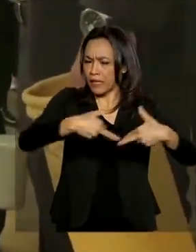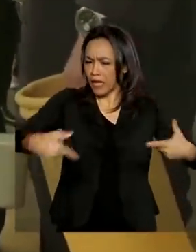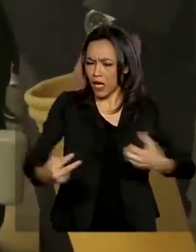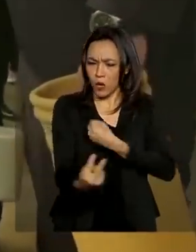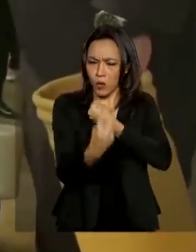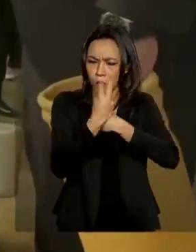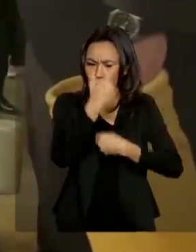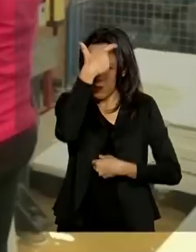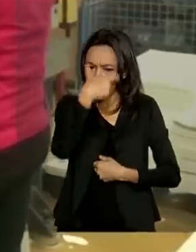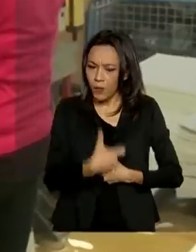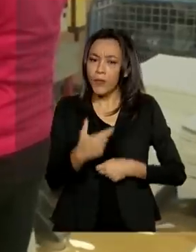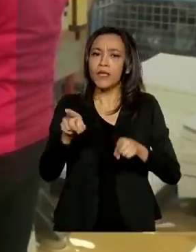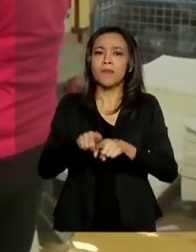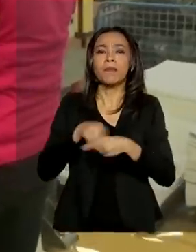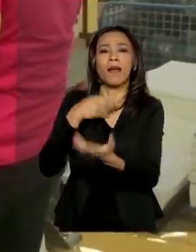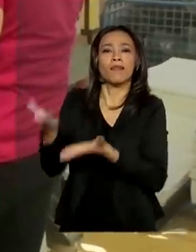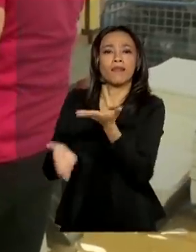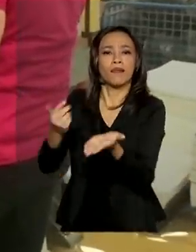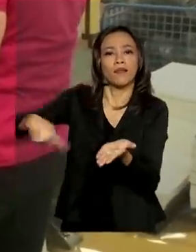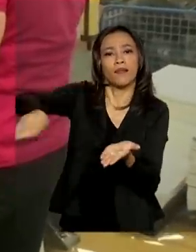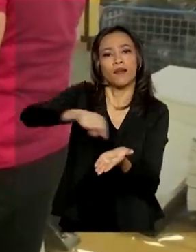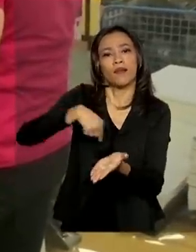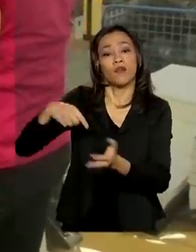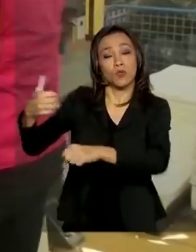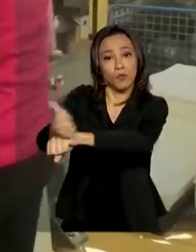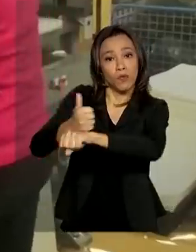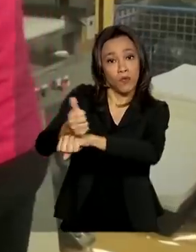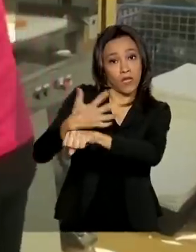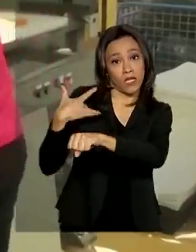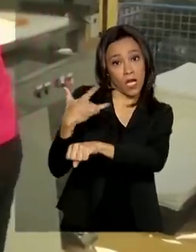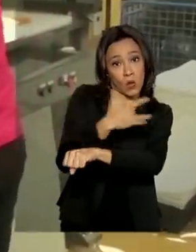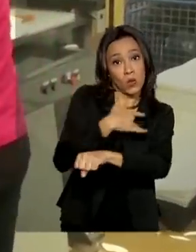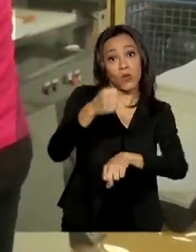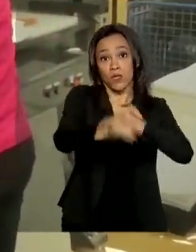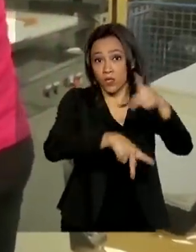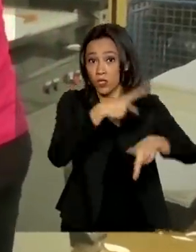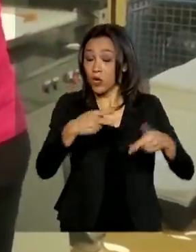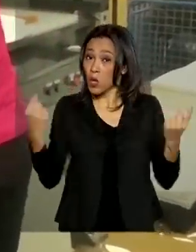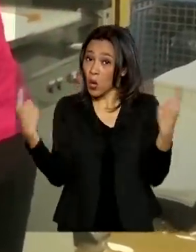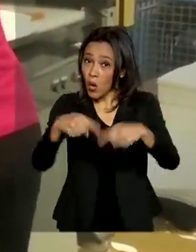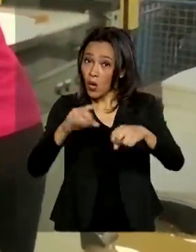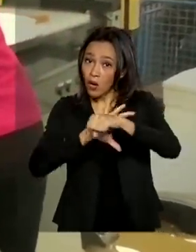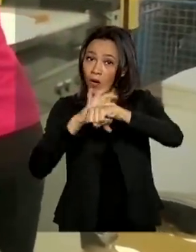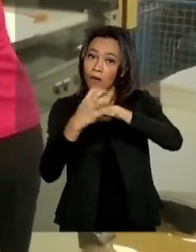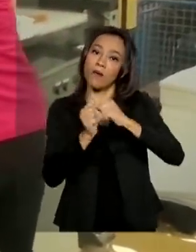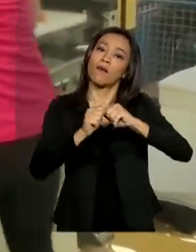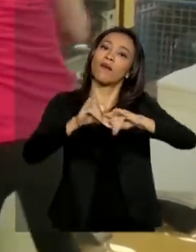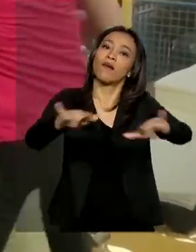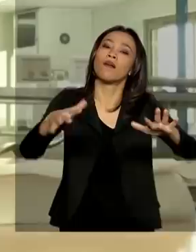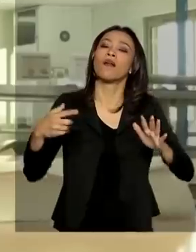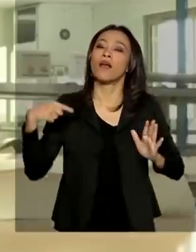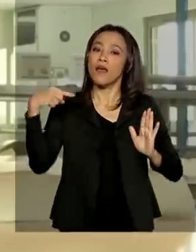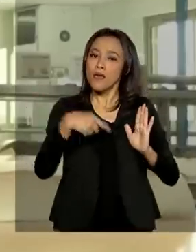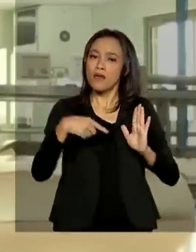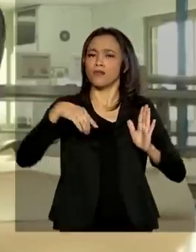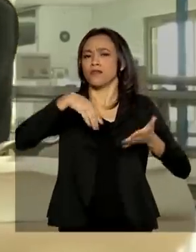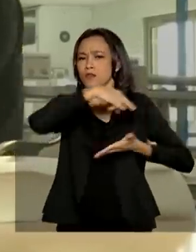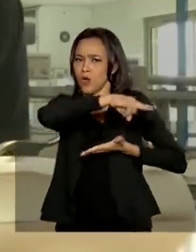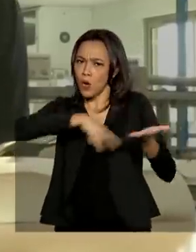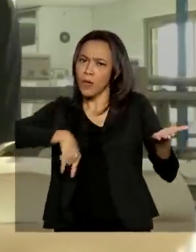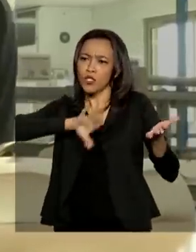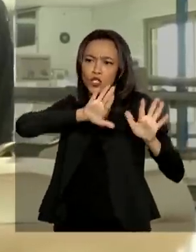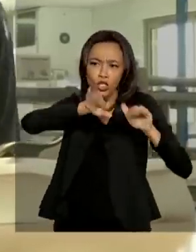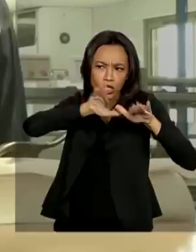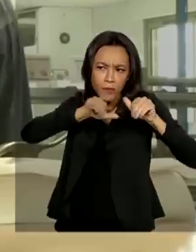atender a população e os profissionais de saúde no combate ao novo coronavírus. A chamada pública do governo federal destina